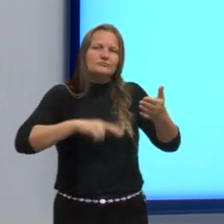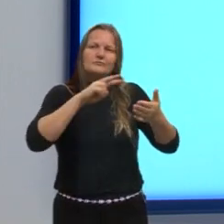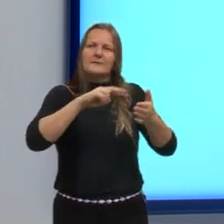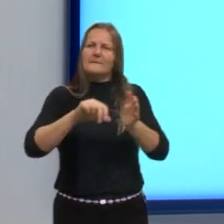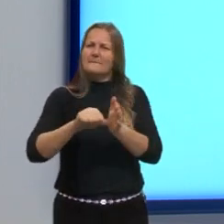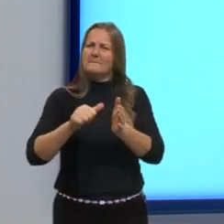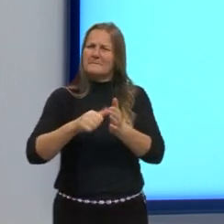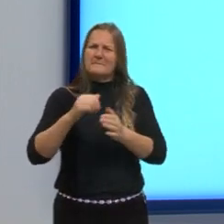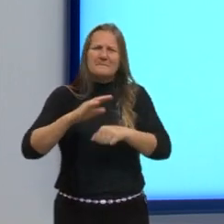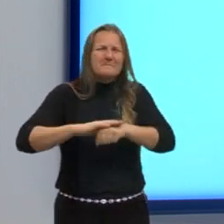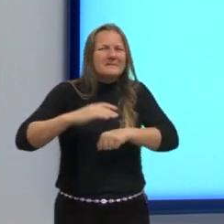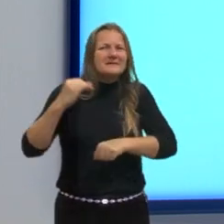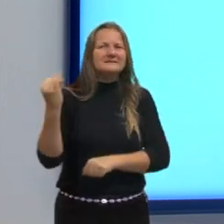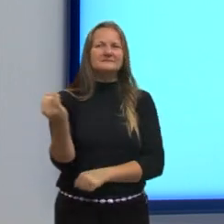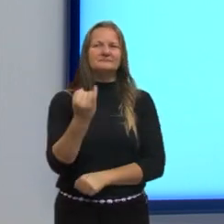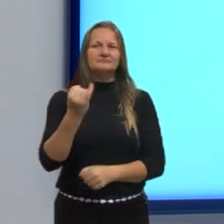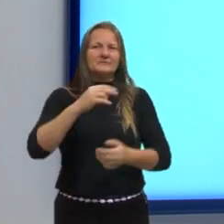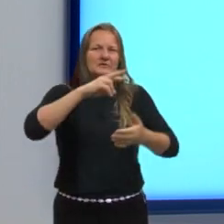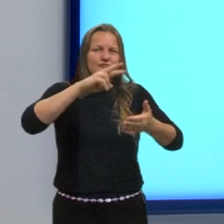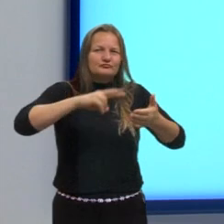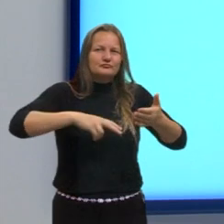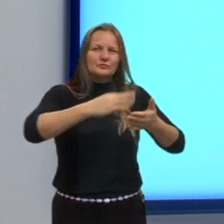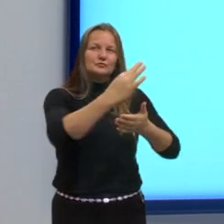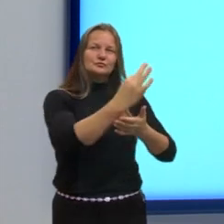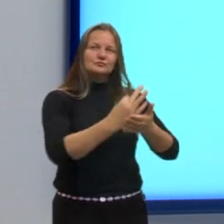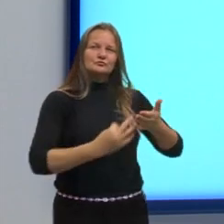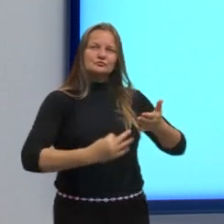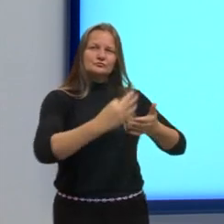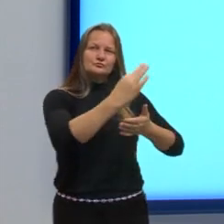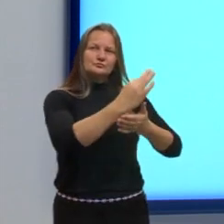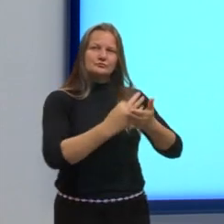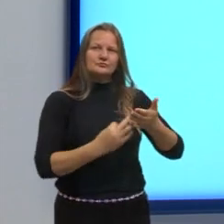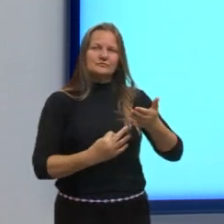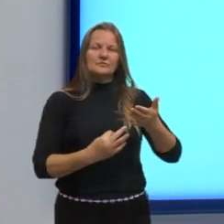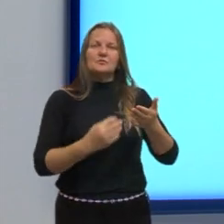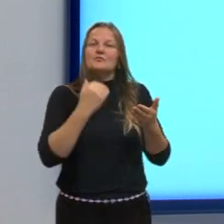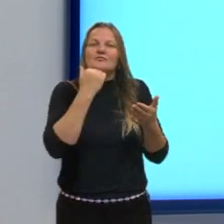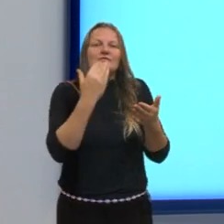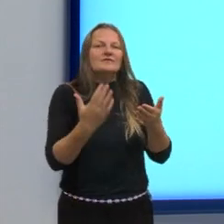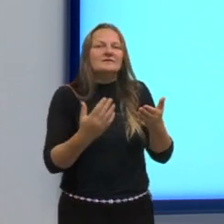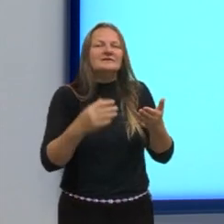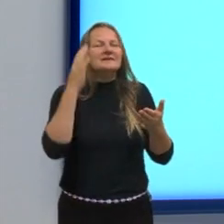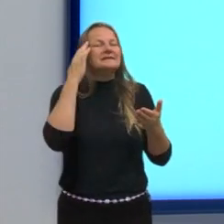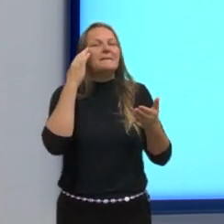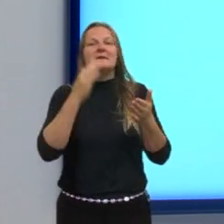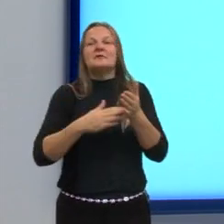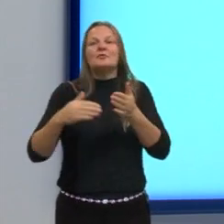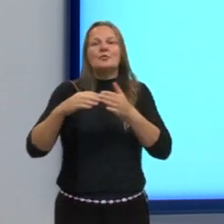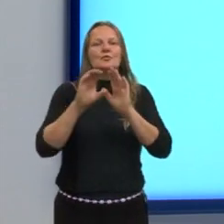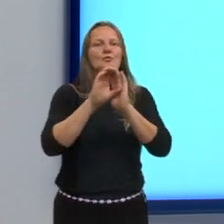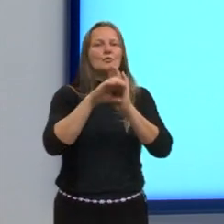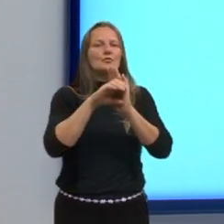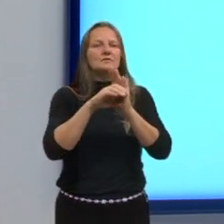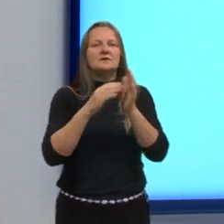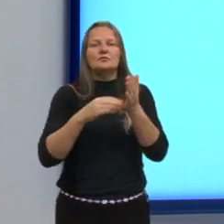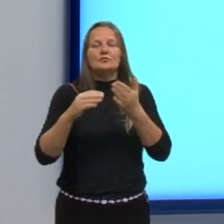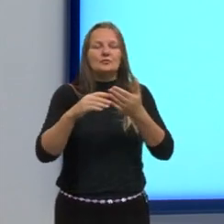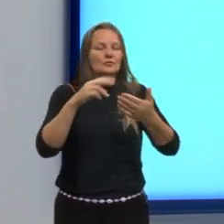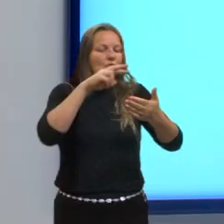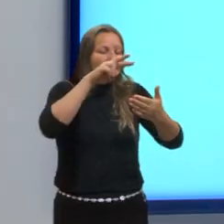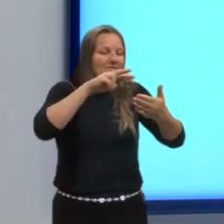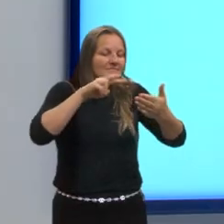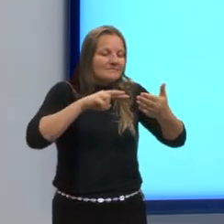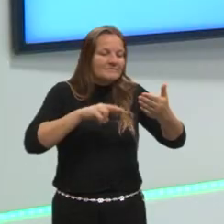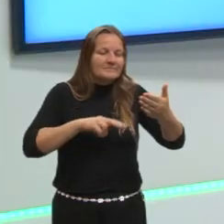coisa, né? É interpretação de texto. Porque não adianta você saber de todos os conceitos, ter tudo na